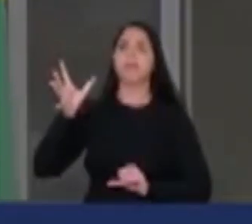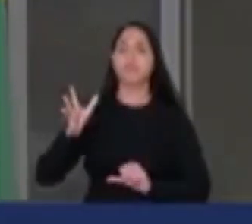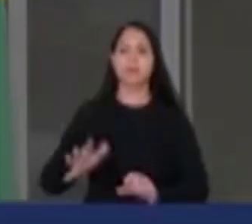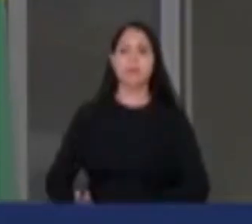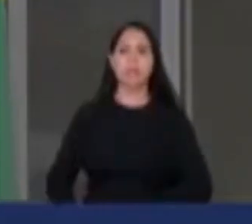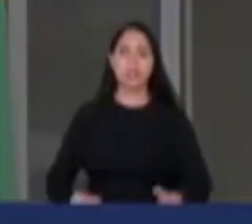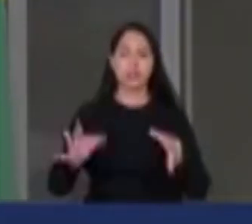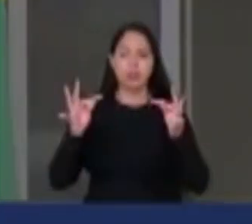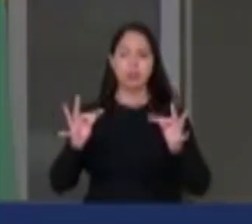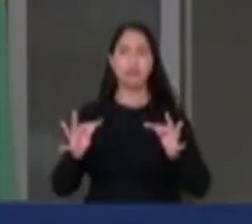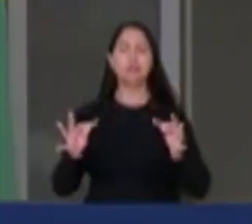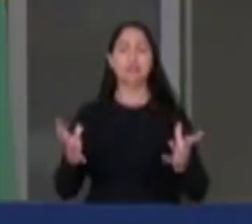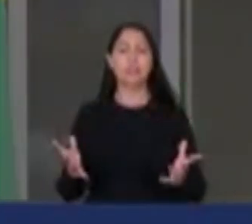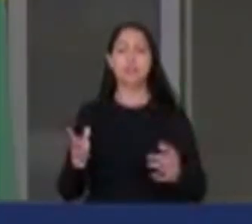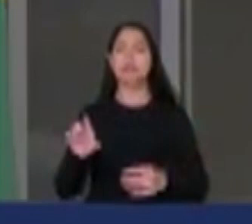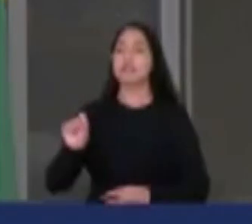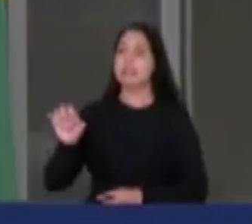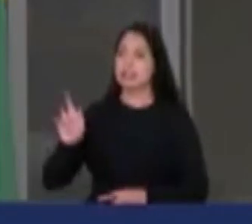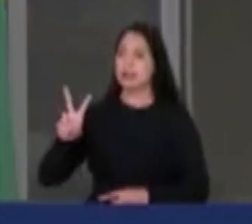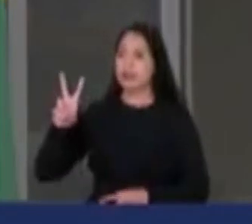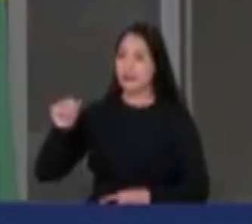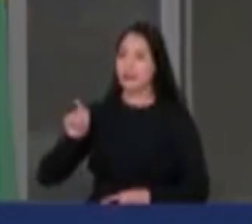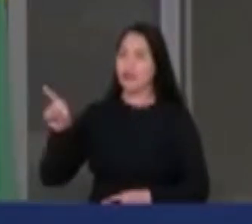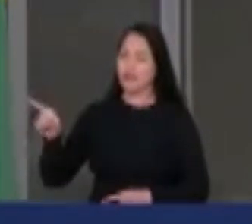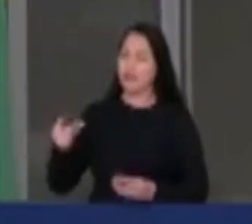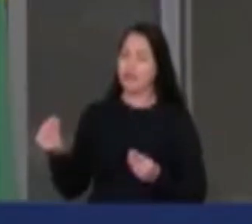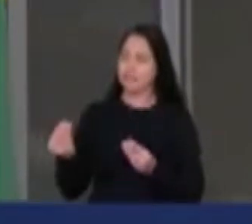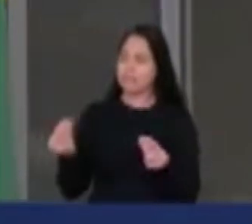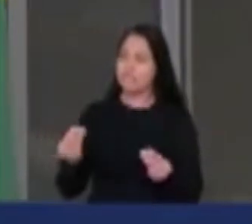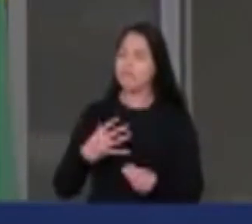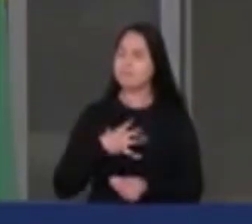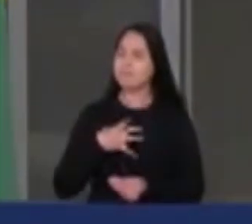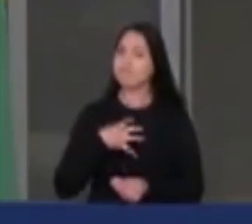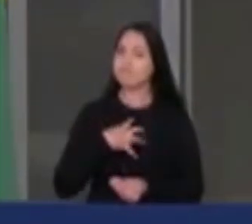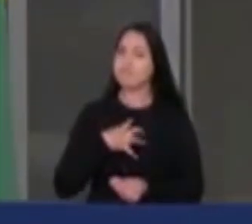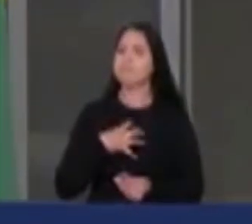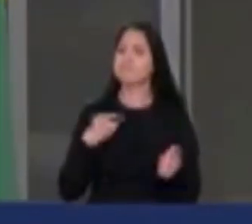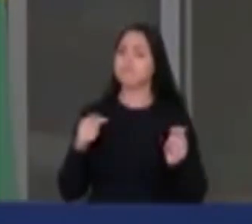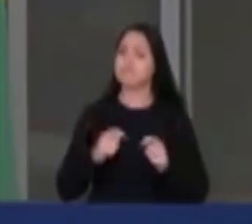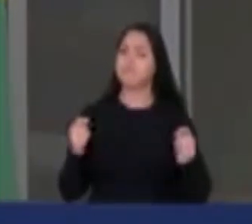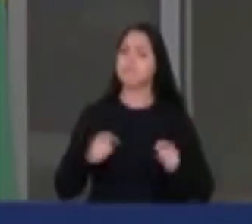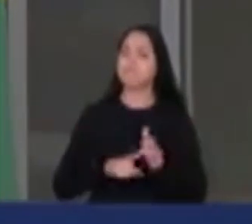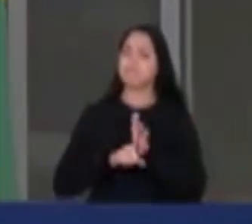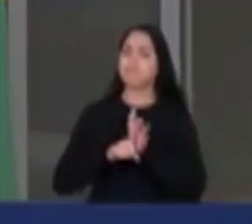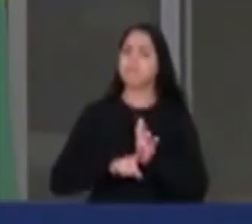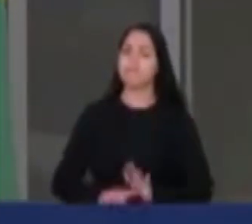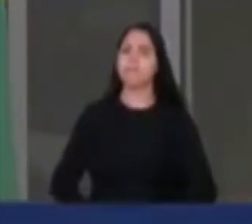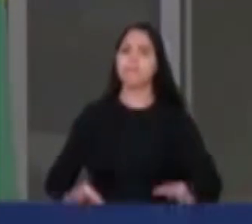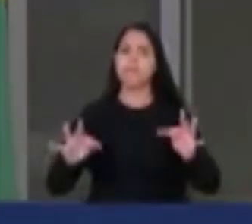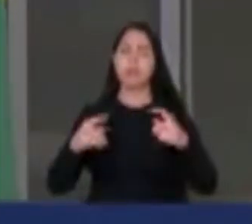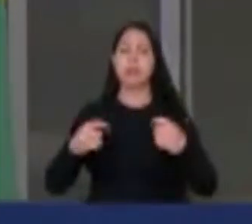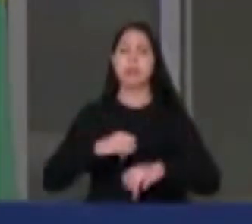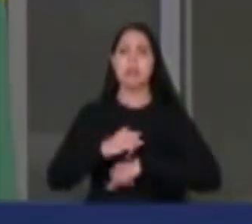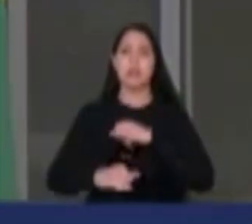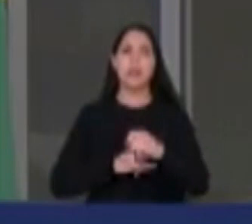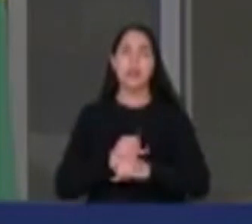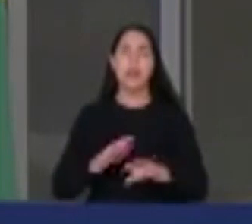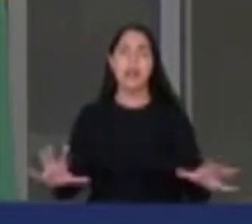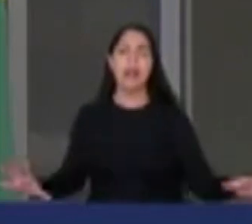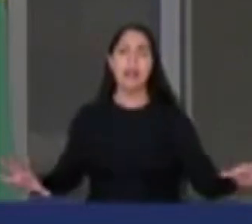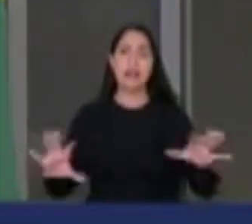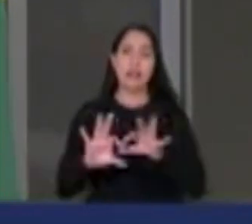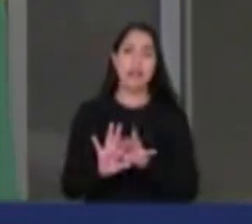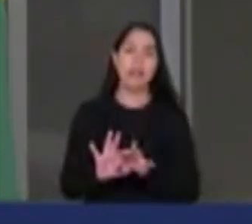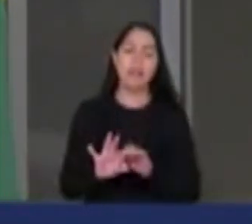de transformação digital, tenho certeza que vai ter muita sensibilidade para essa necessidade. Precisamos de conectividade no campo, deputado Sérgio